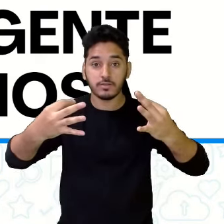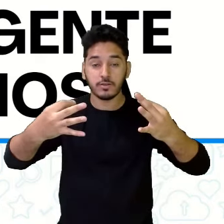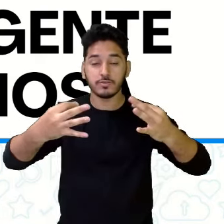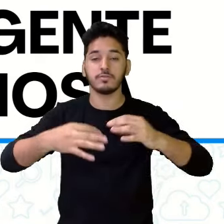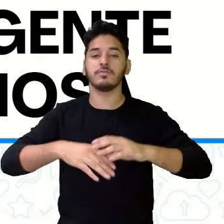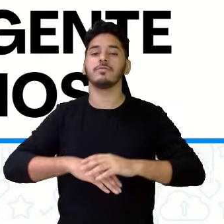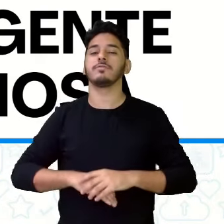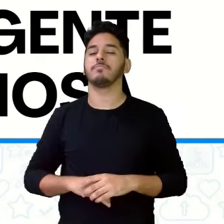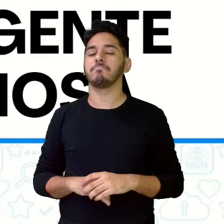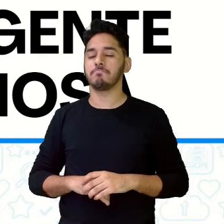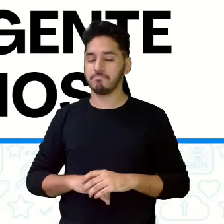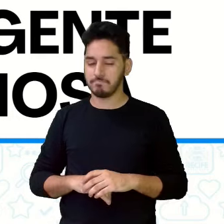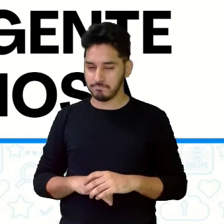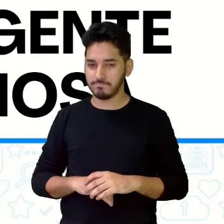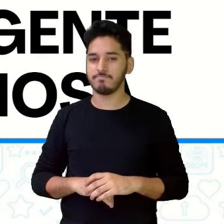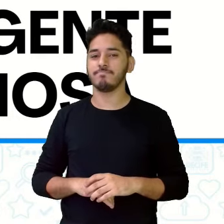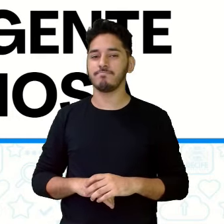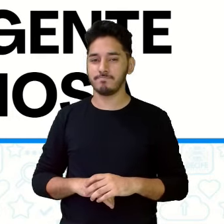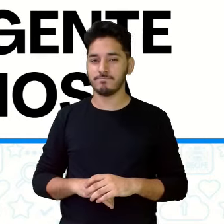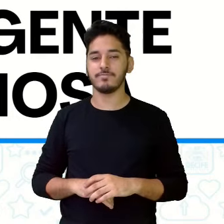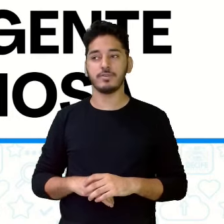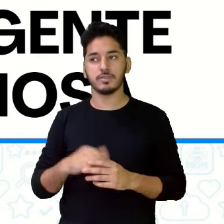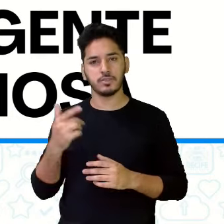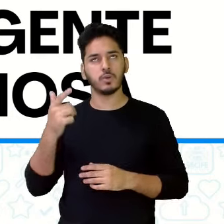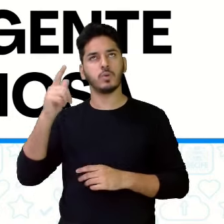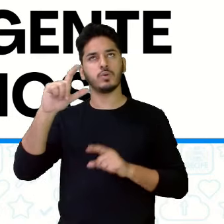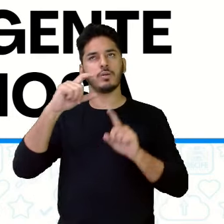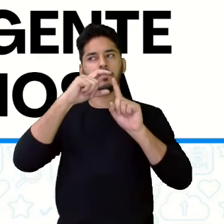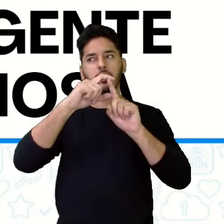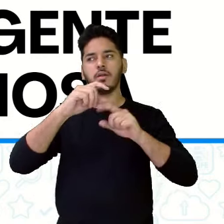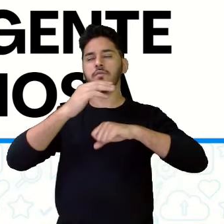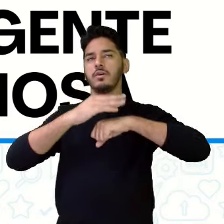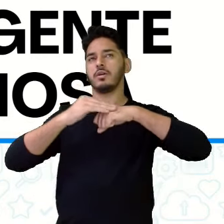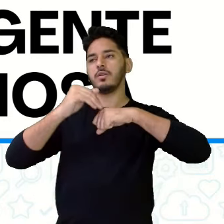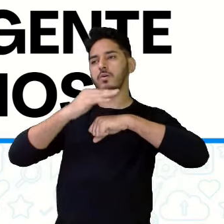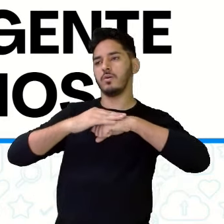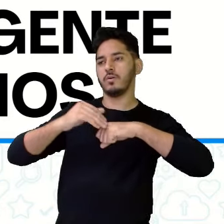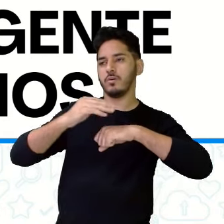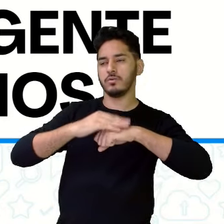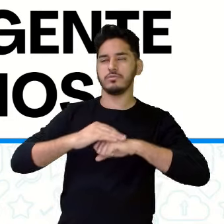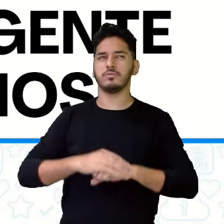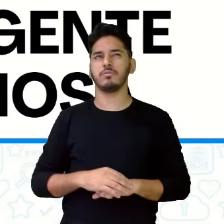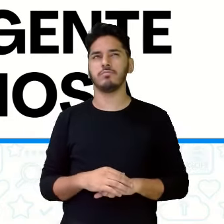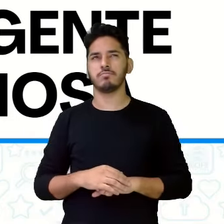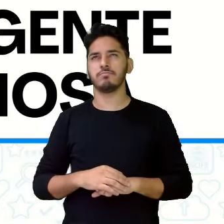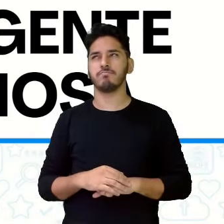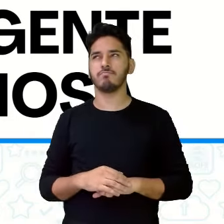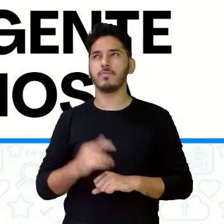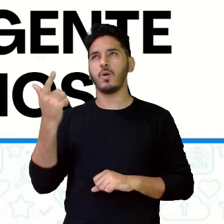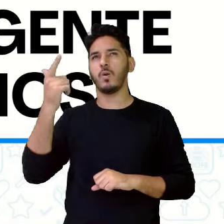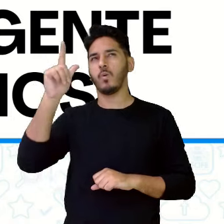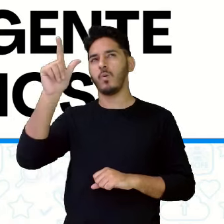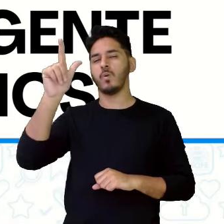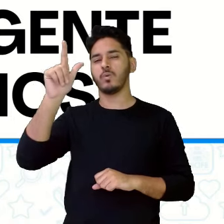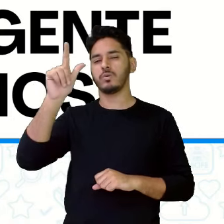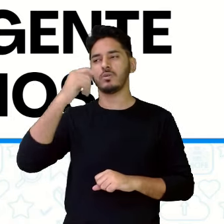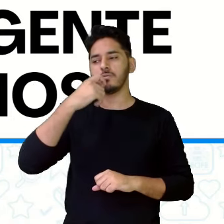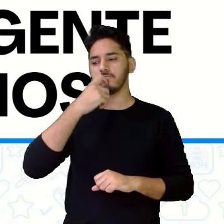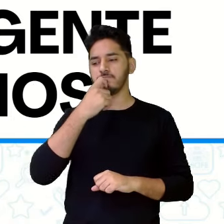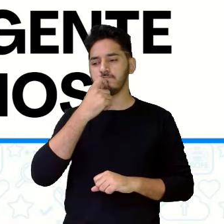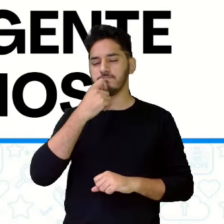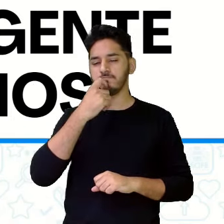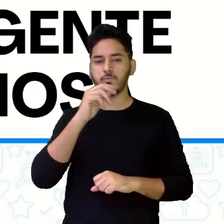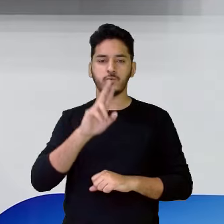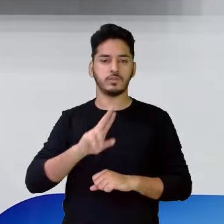Atenciosa. Poderia aí ser outras palavras. Carinhosa. Qual outra você se referia? Poderia se